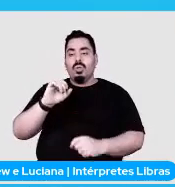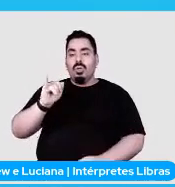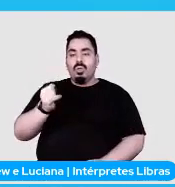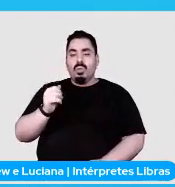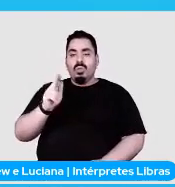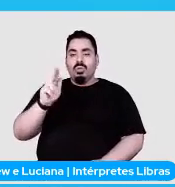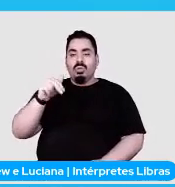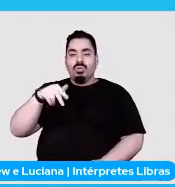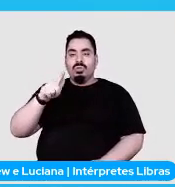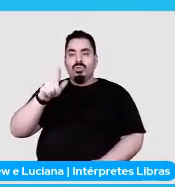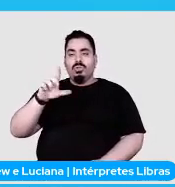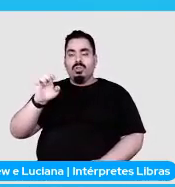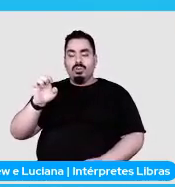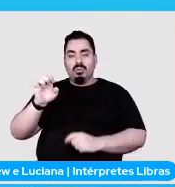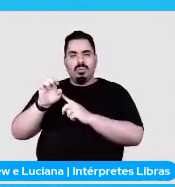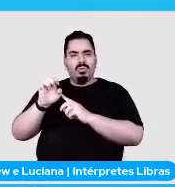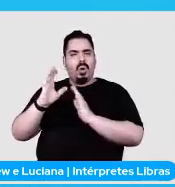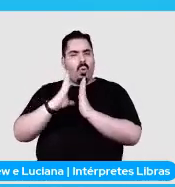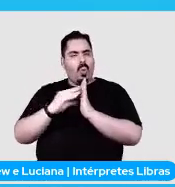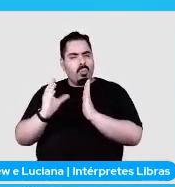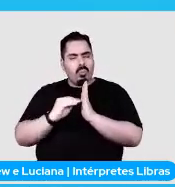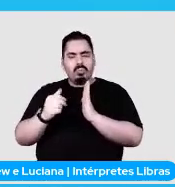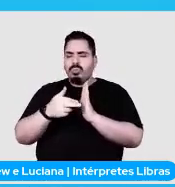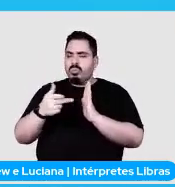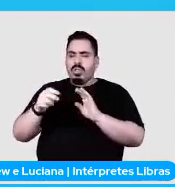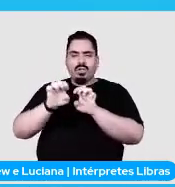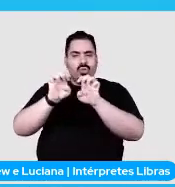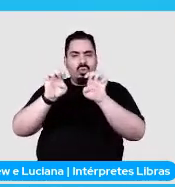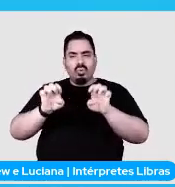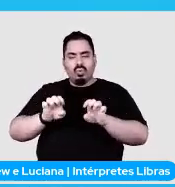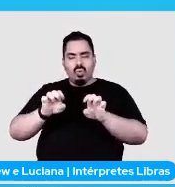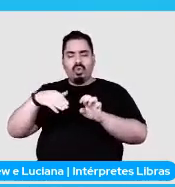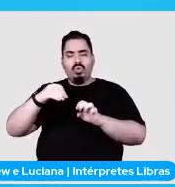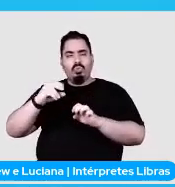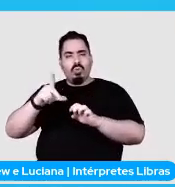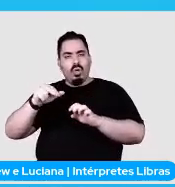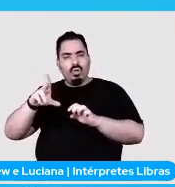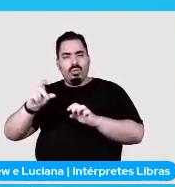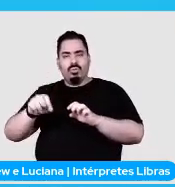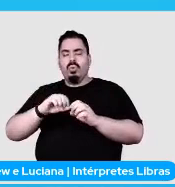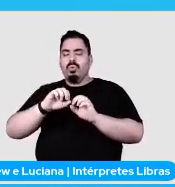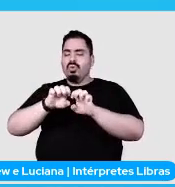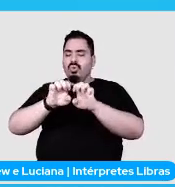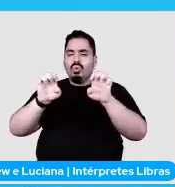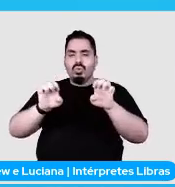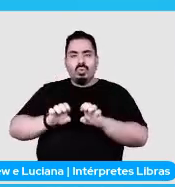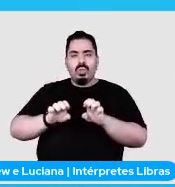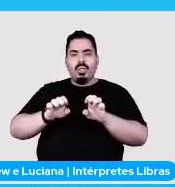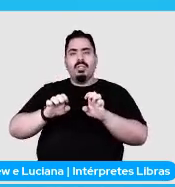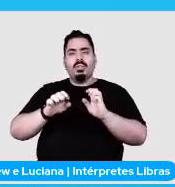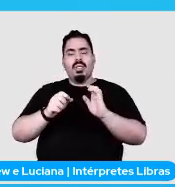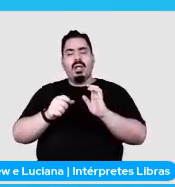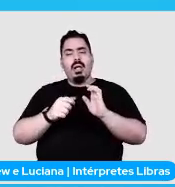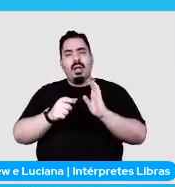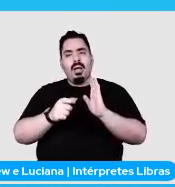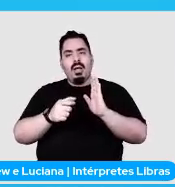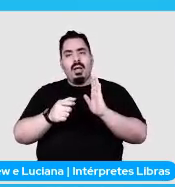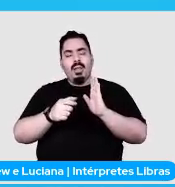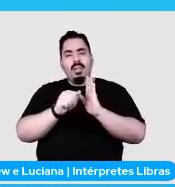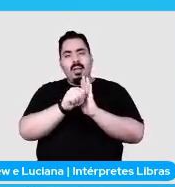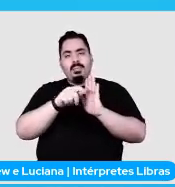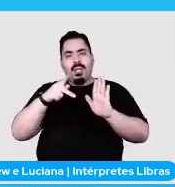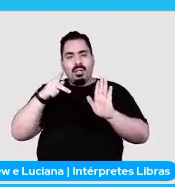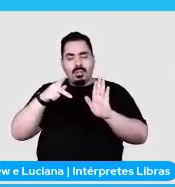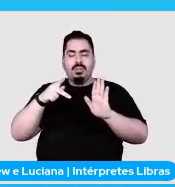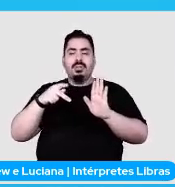coisa do Django, seja da estrutura dos módulos, seja da estrutura da aplicação, seja a forma como funciona. E